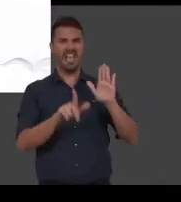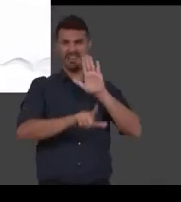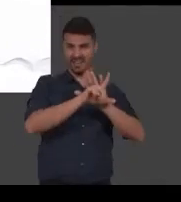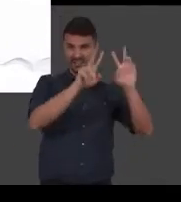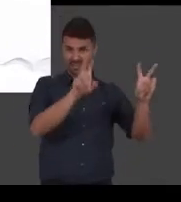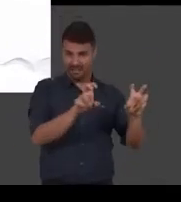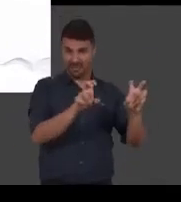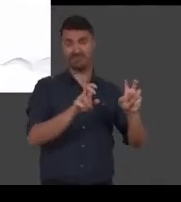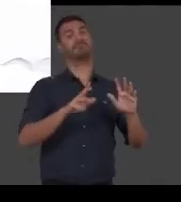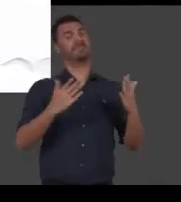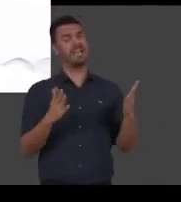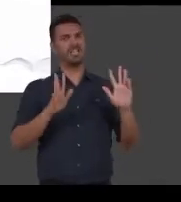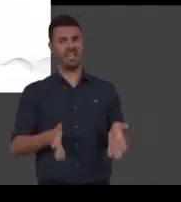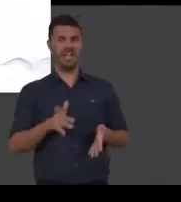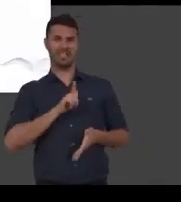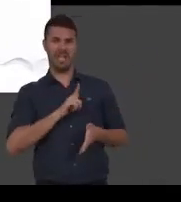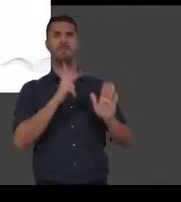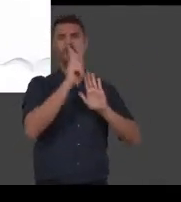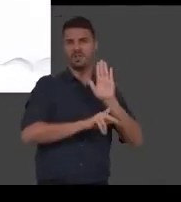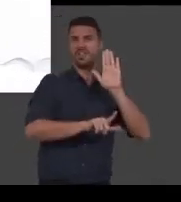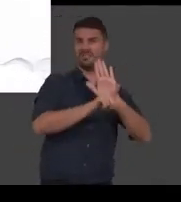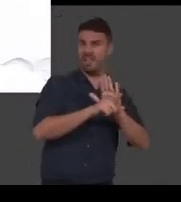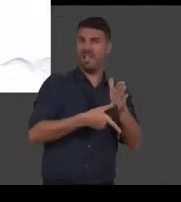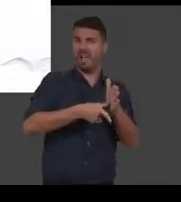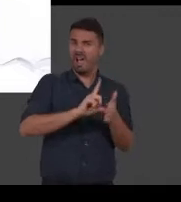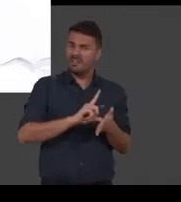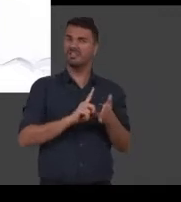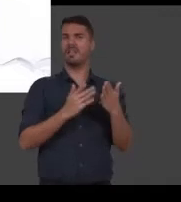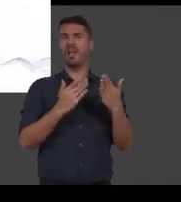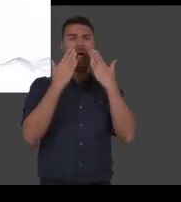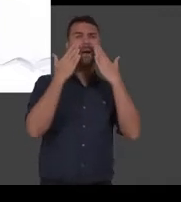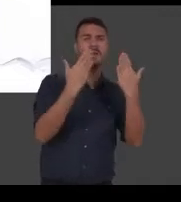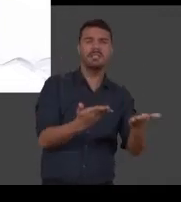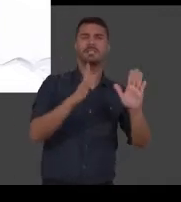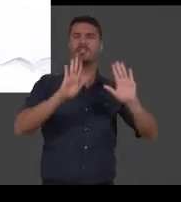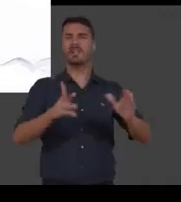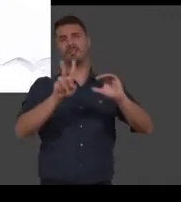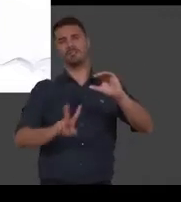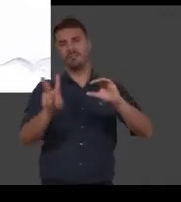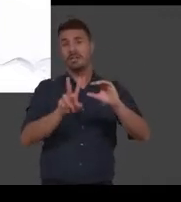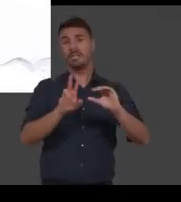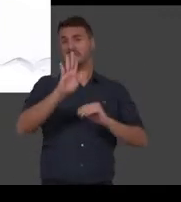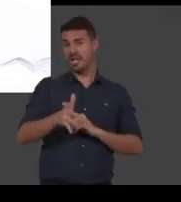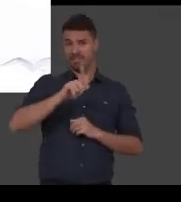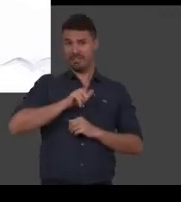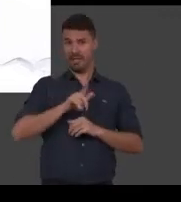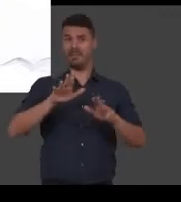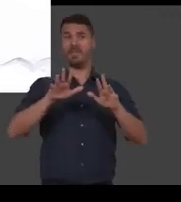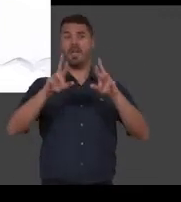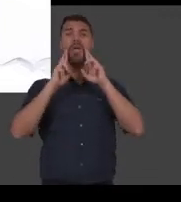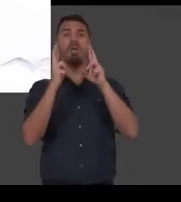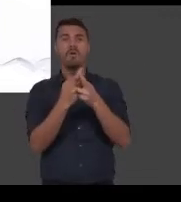leis sobre esse assunto? Existe algum projeto de lei sobre isso apresentado na Câmara Municipal? Já houve